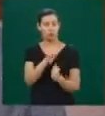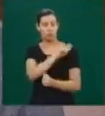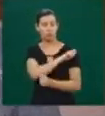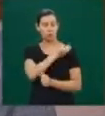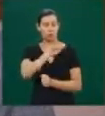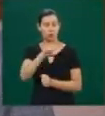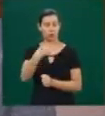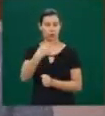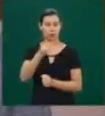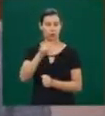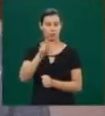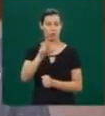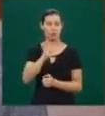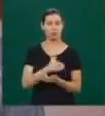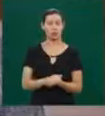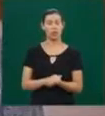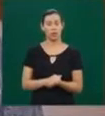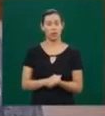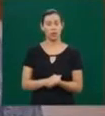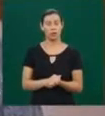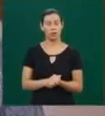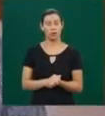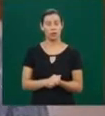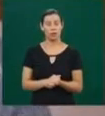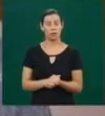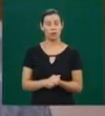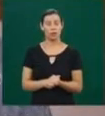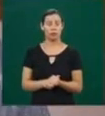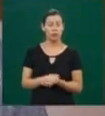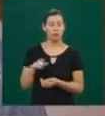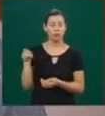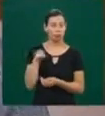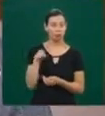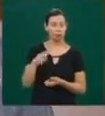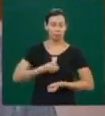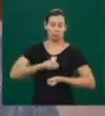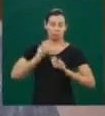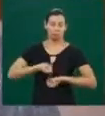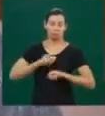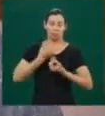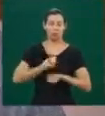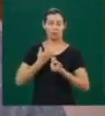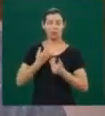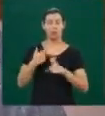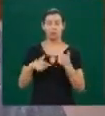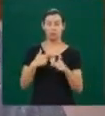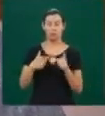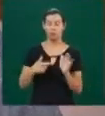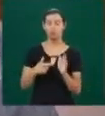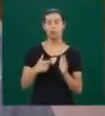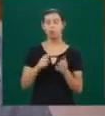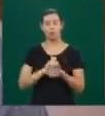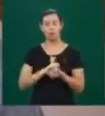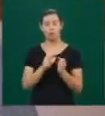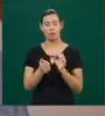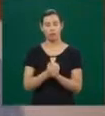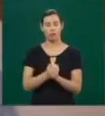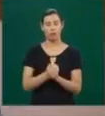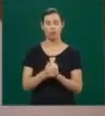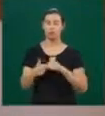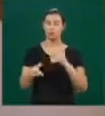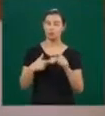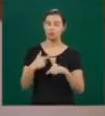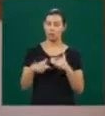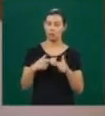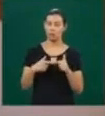eles a oportunidade de se expressar através da arte, eles vão trabalhando a emoção, a sensibilidade, percepção. E ali eles vão